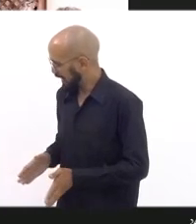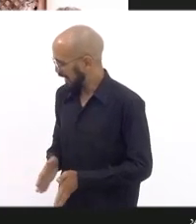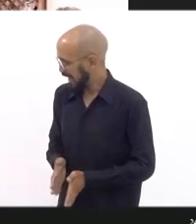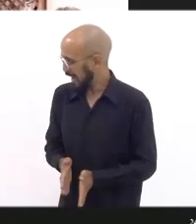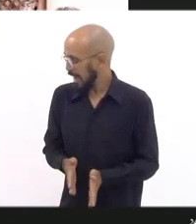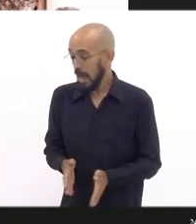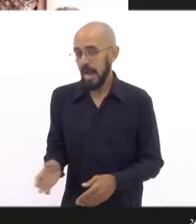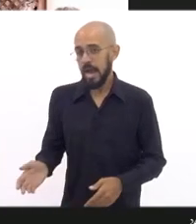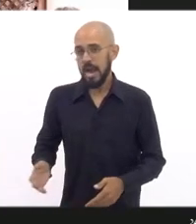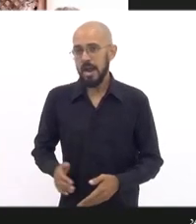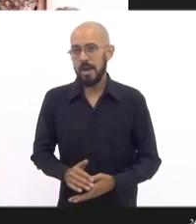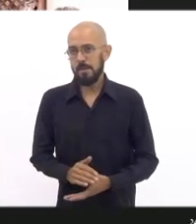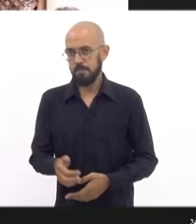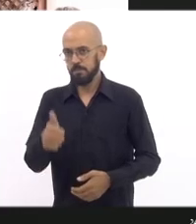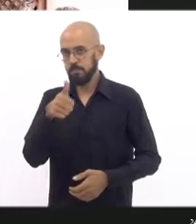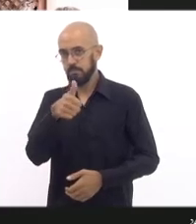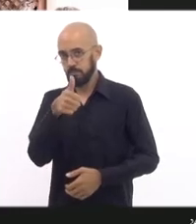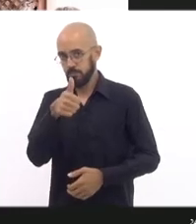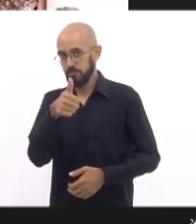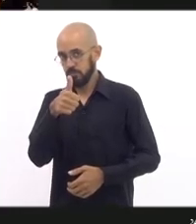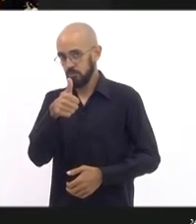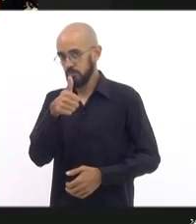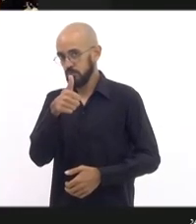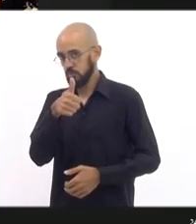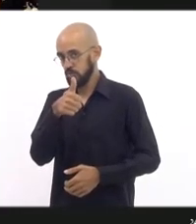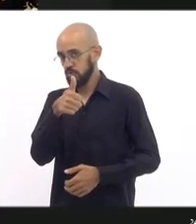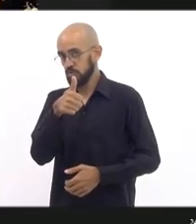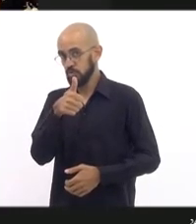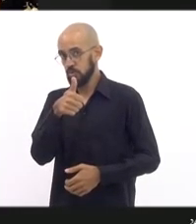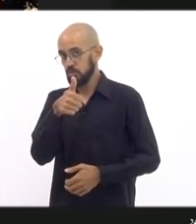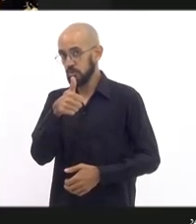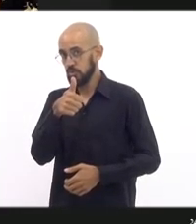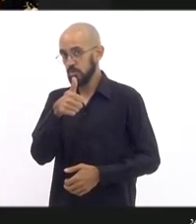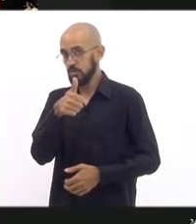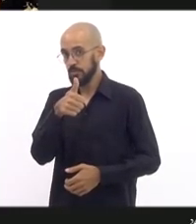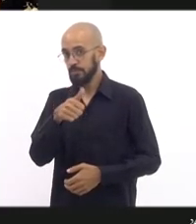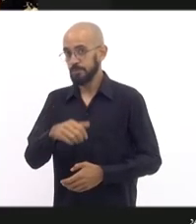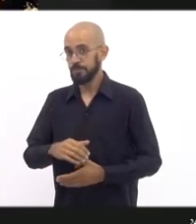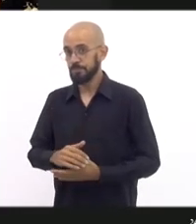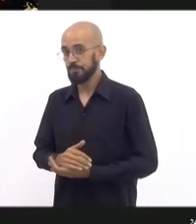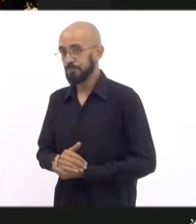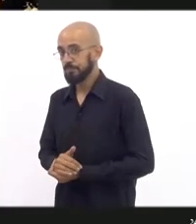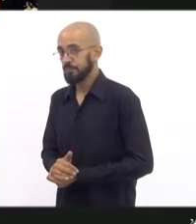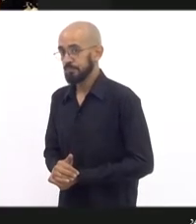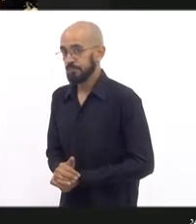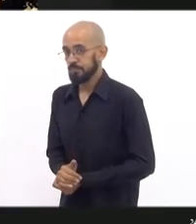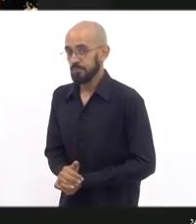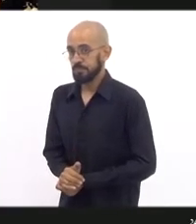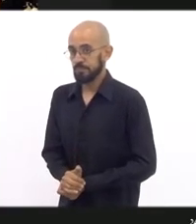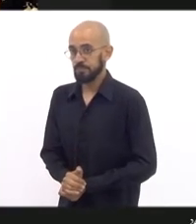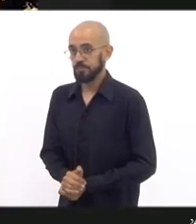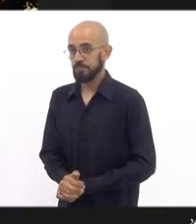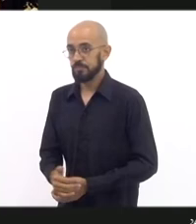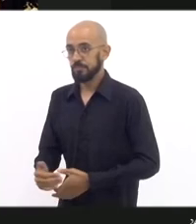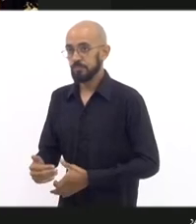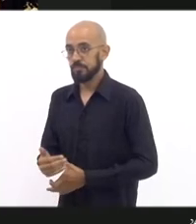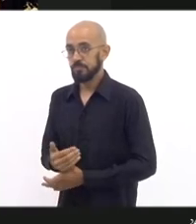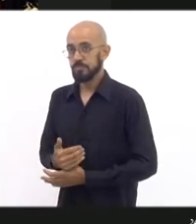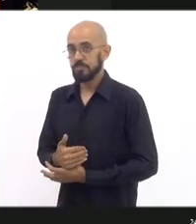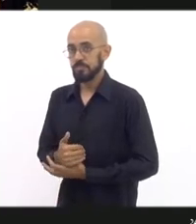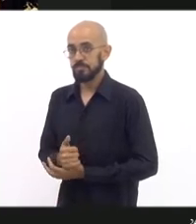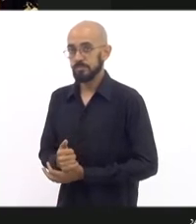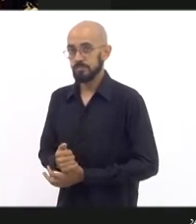Sara, Beatriz Silveira, Aline Ornelas, professor Josemar,